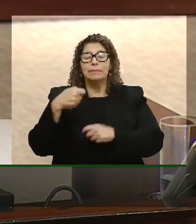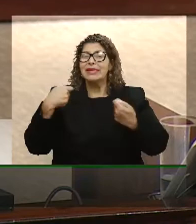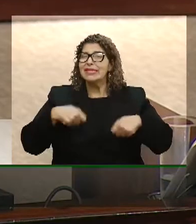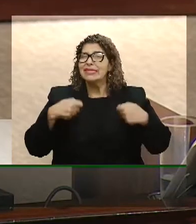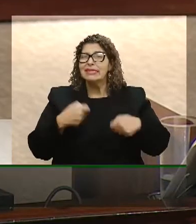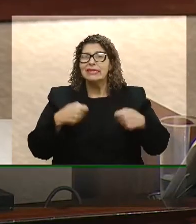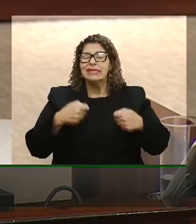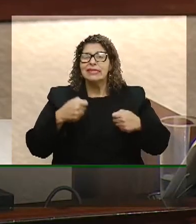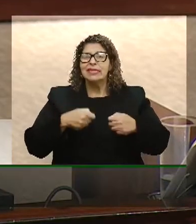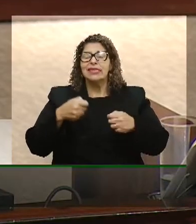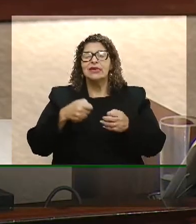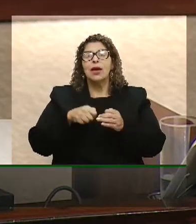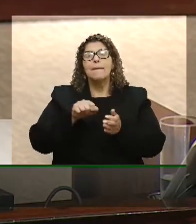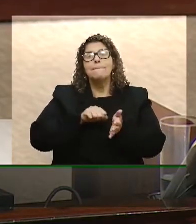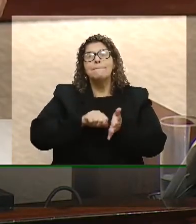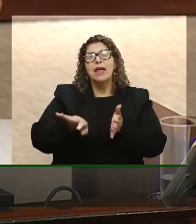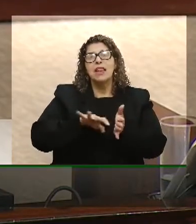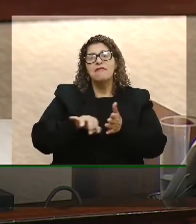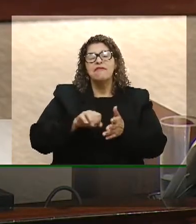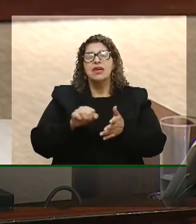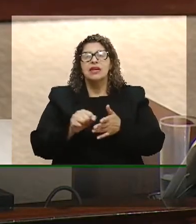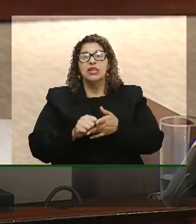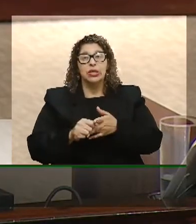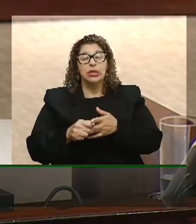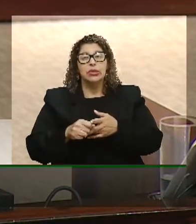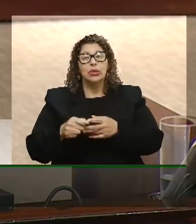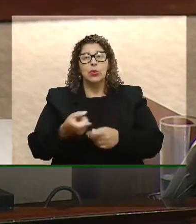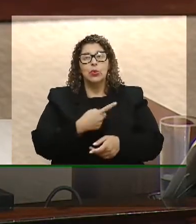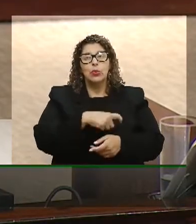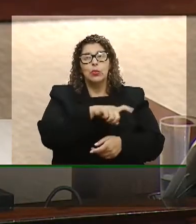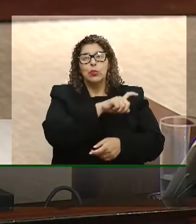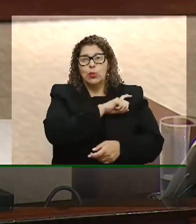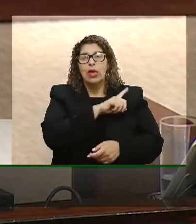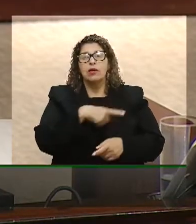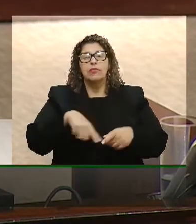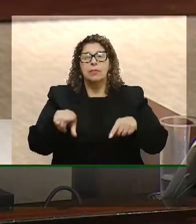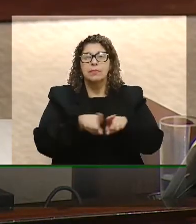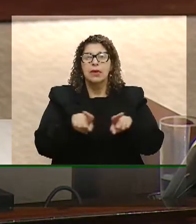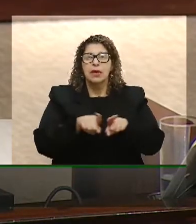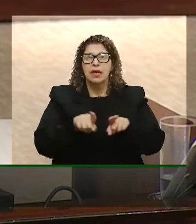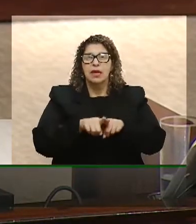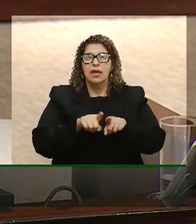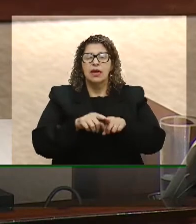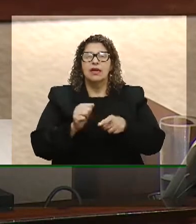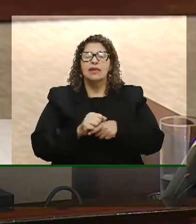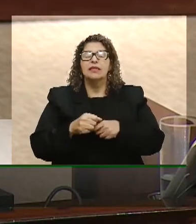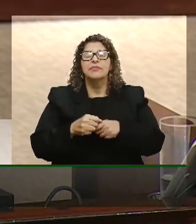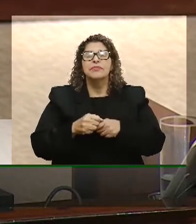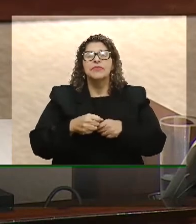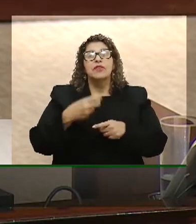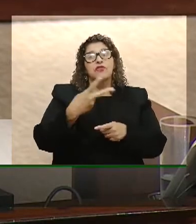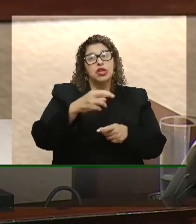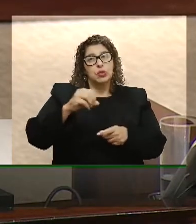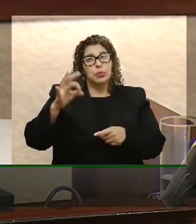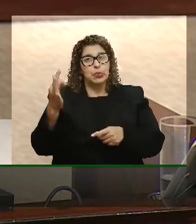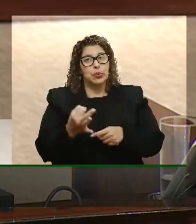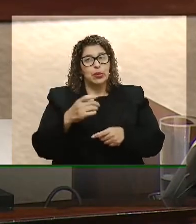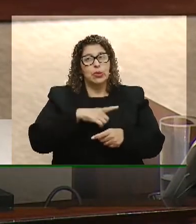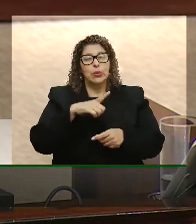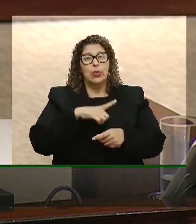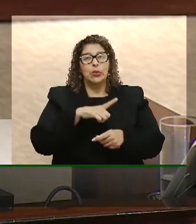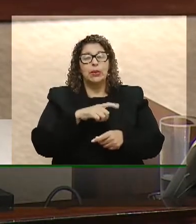de benefícios fiscais, 20% da redução do montante de benefícios fiscais que o Estado dá